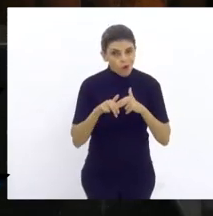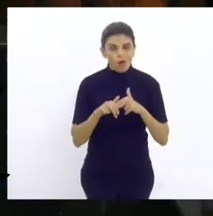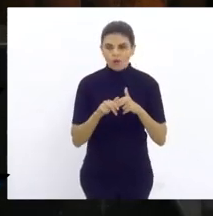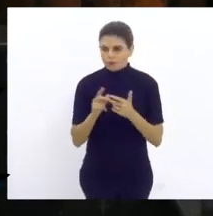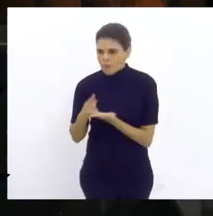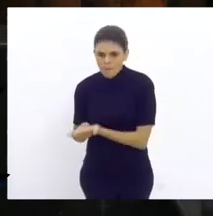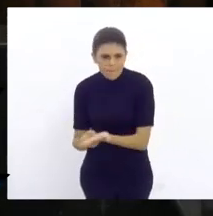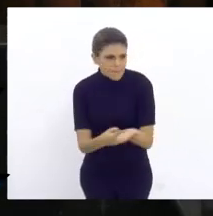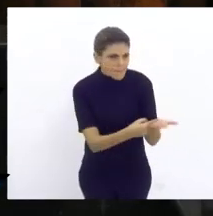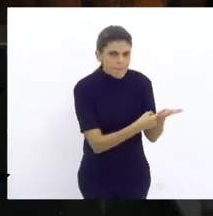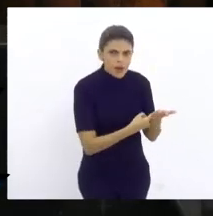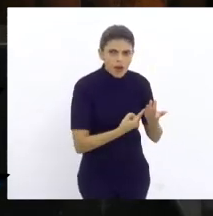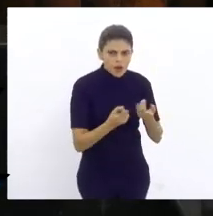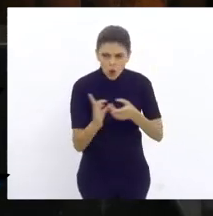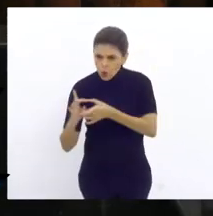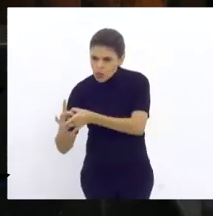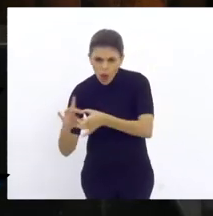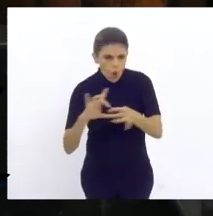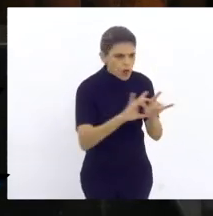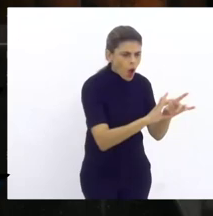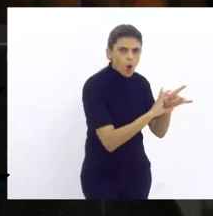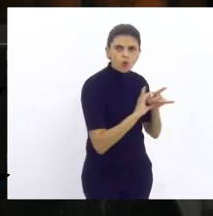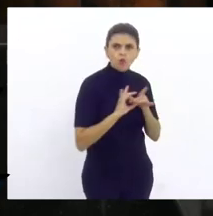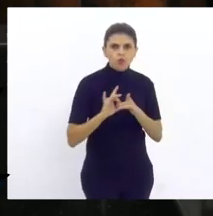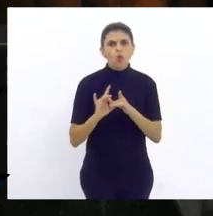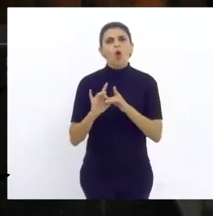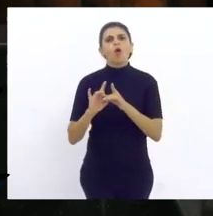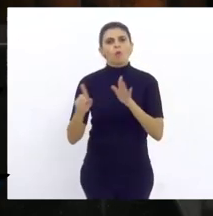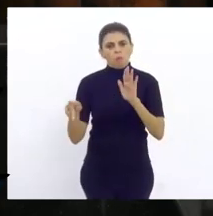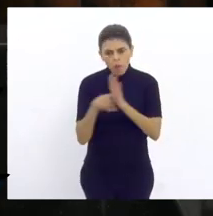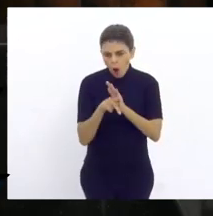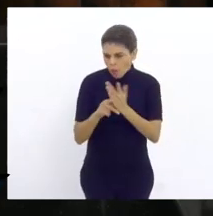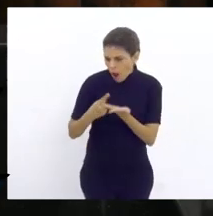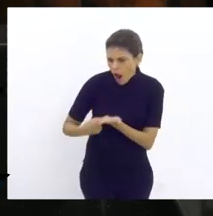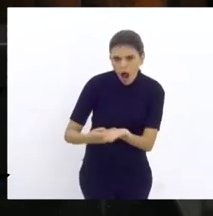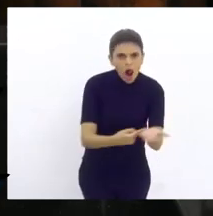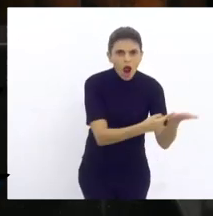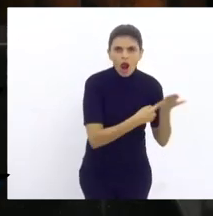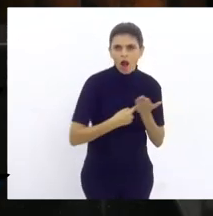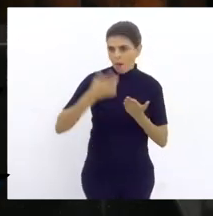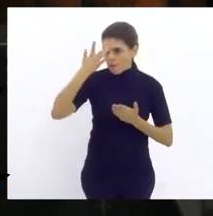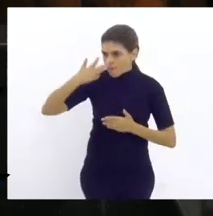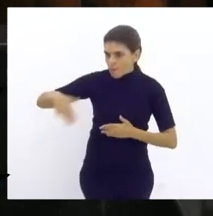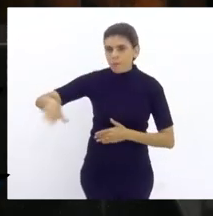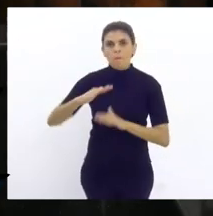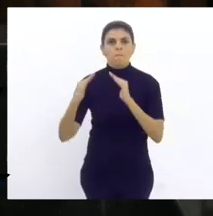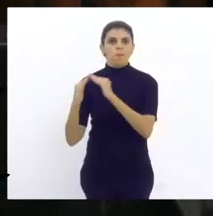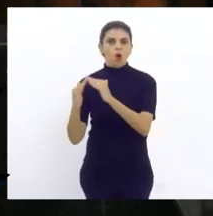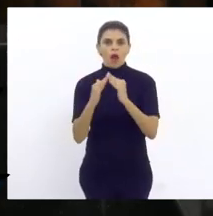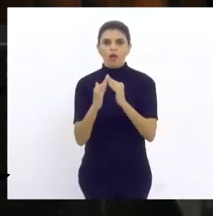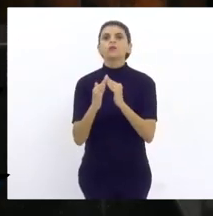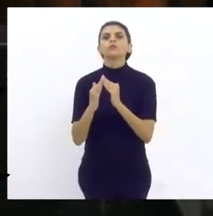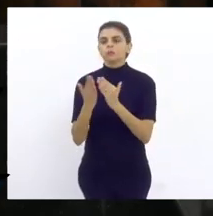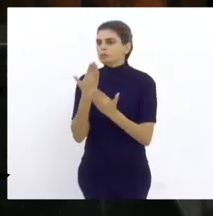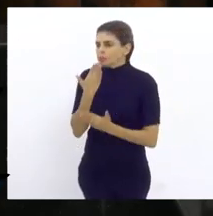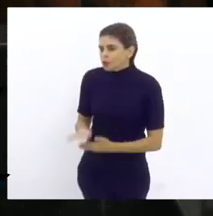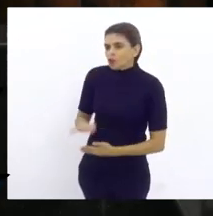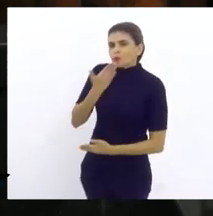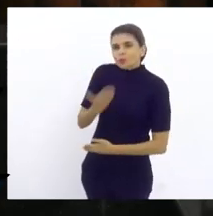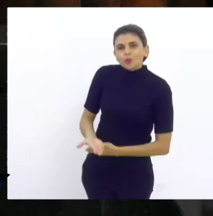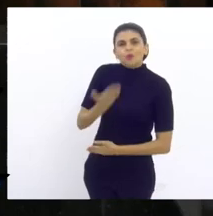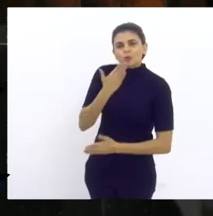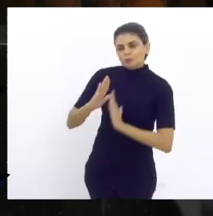união tanto do legislativo como executivo e dos moradores da população que trouxeram as demandas para a gente